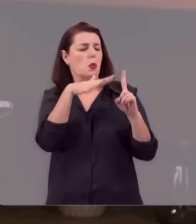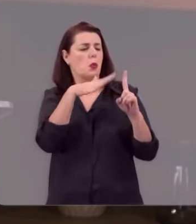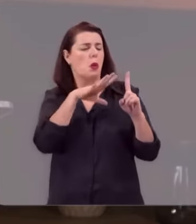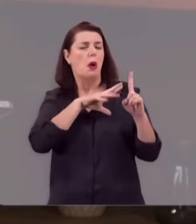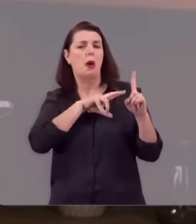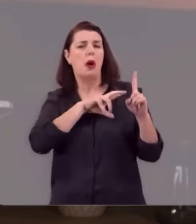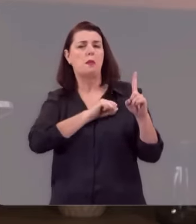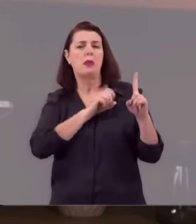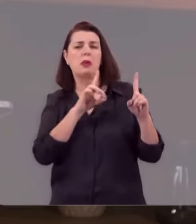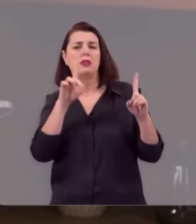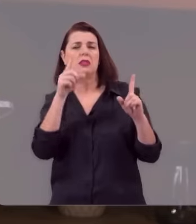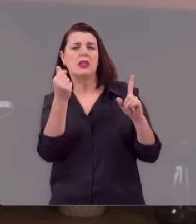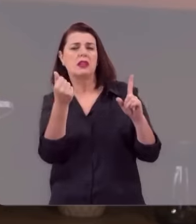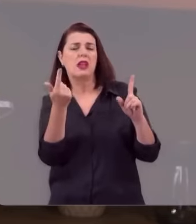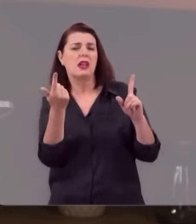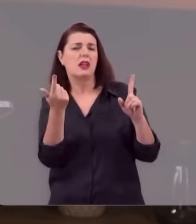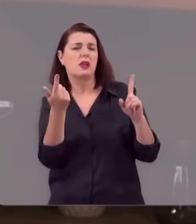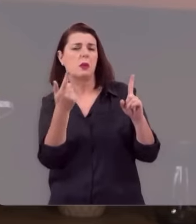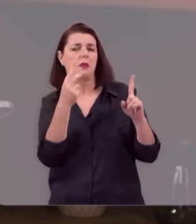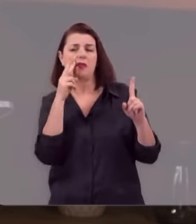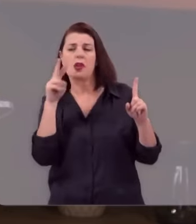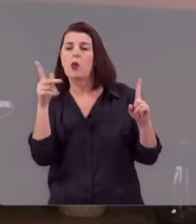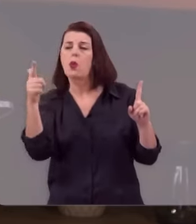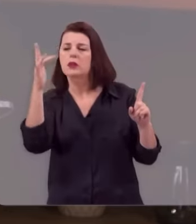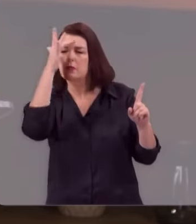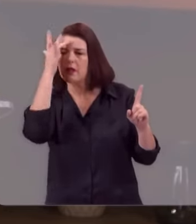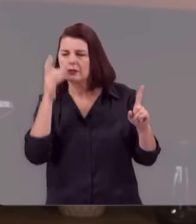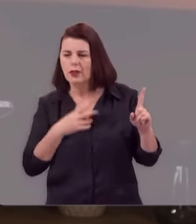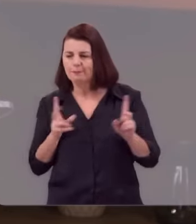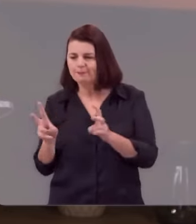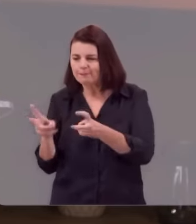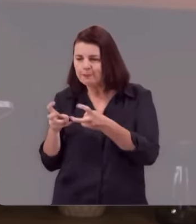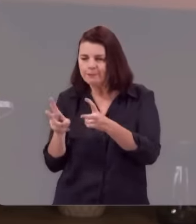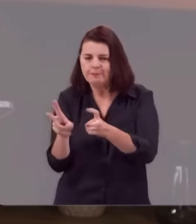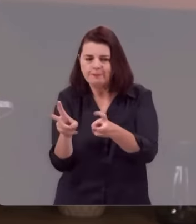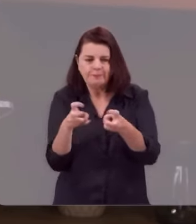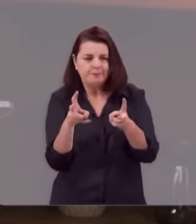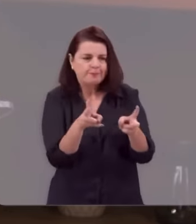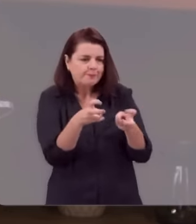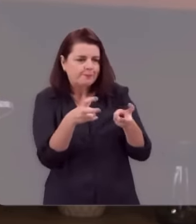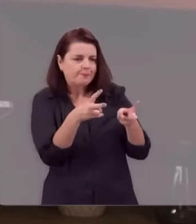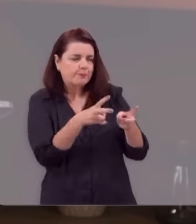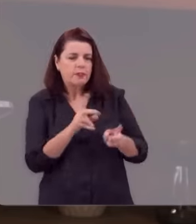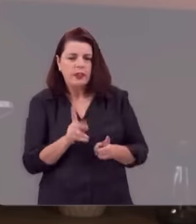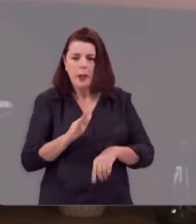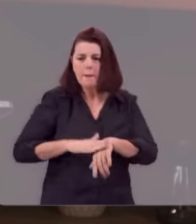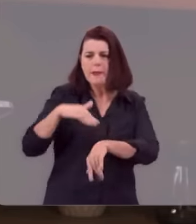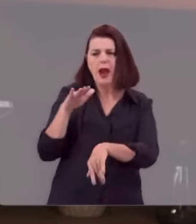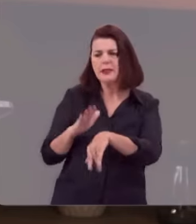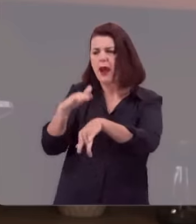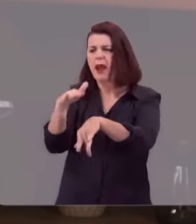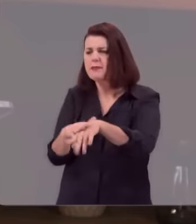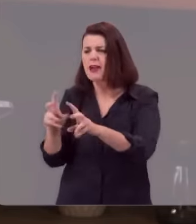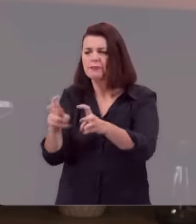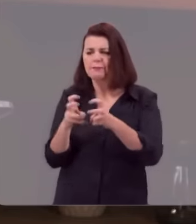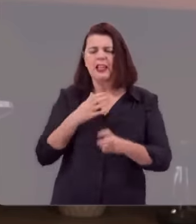ele olha o próximo como um ser a ser explorado, porque ele quer mais, e sempre mais, e jamais se